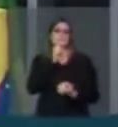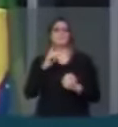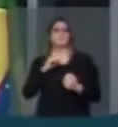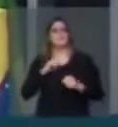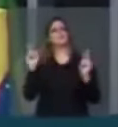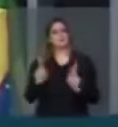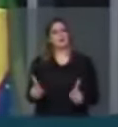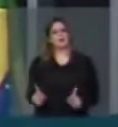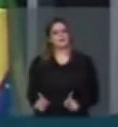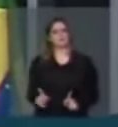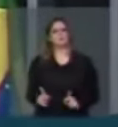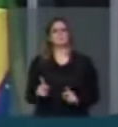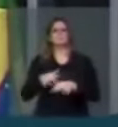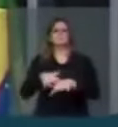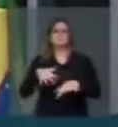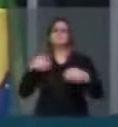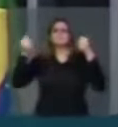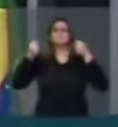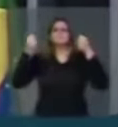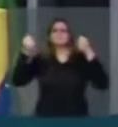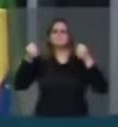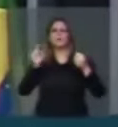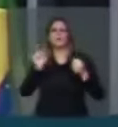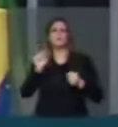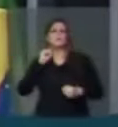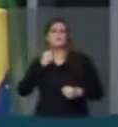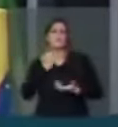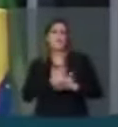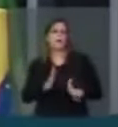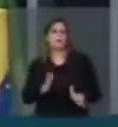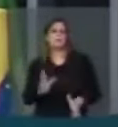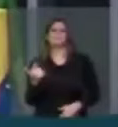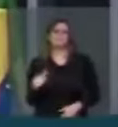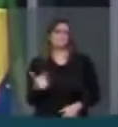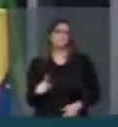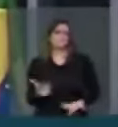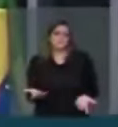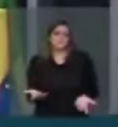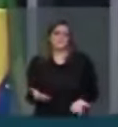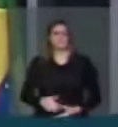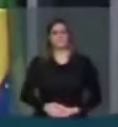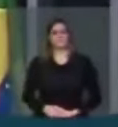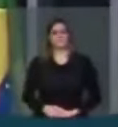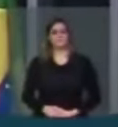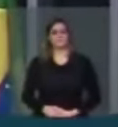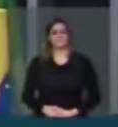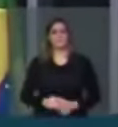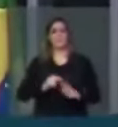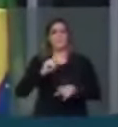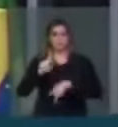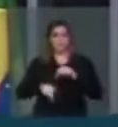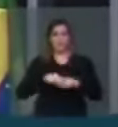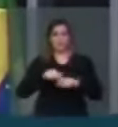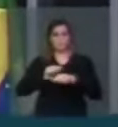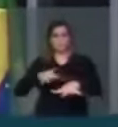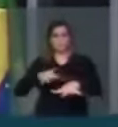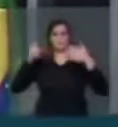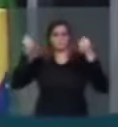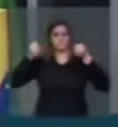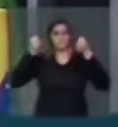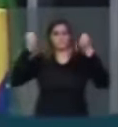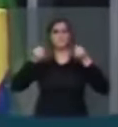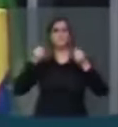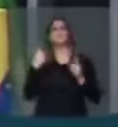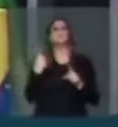paz. Não clamava pelo fim da corrupção, porque ela praticamente inexistia. O povo foi às ruas só